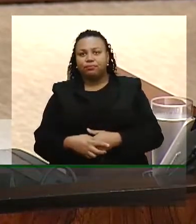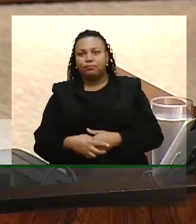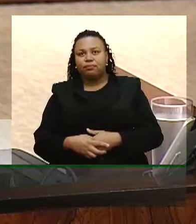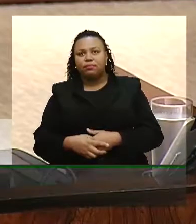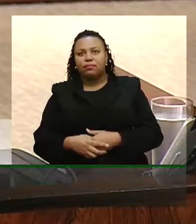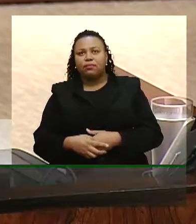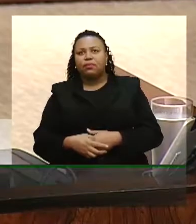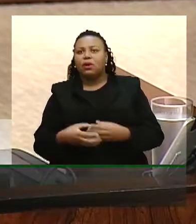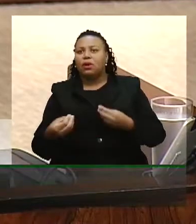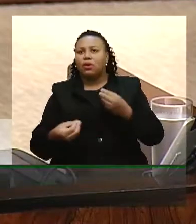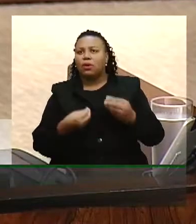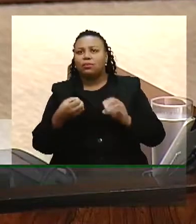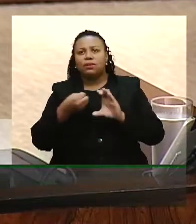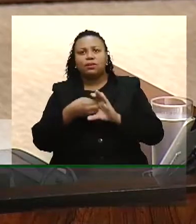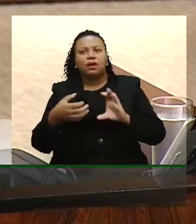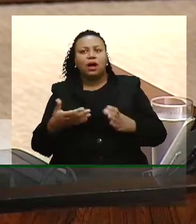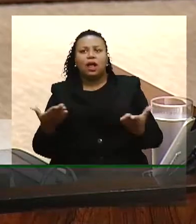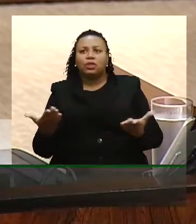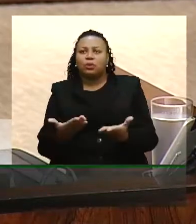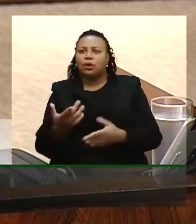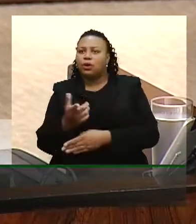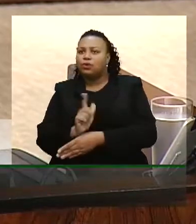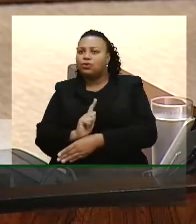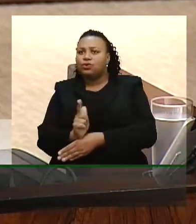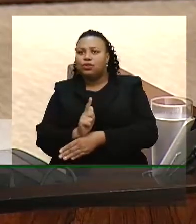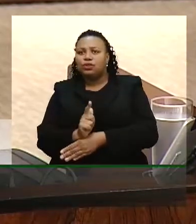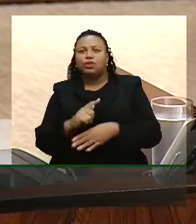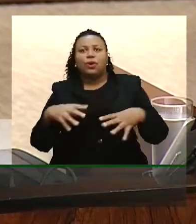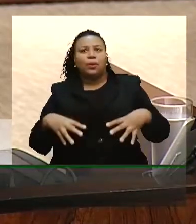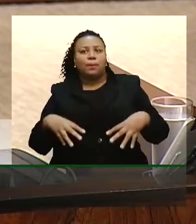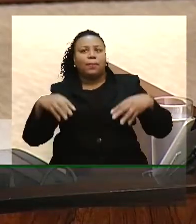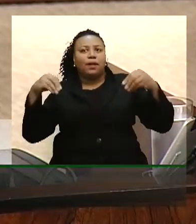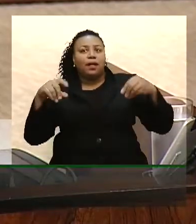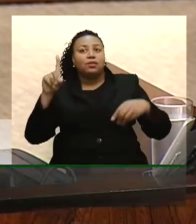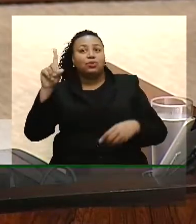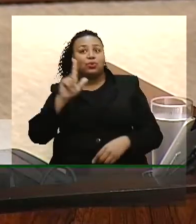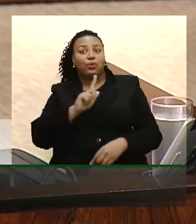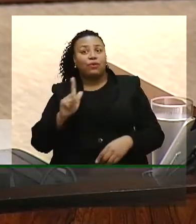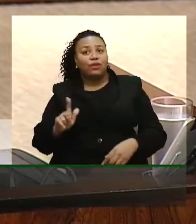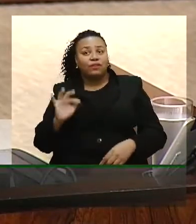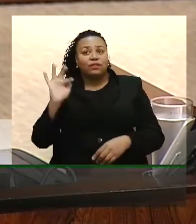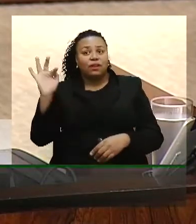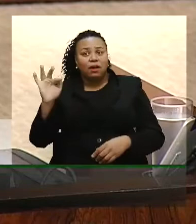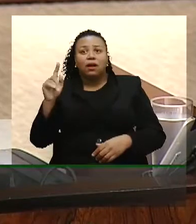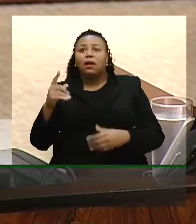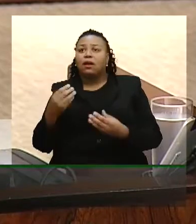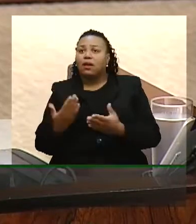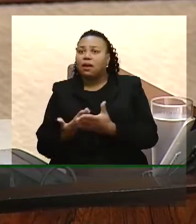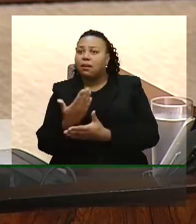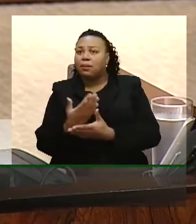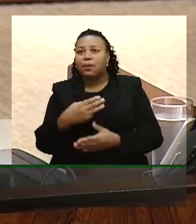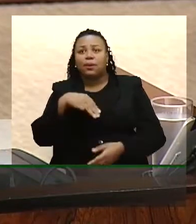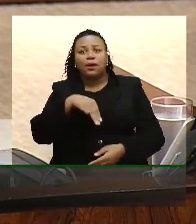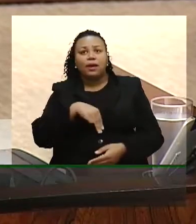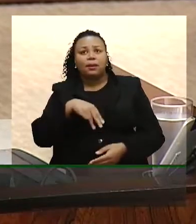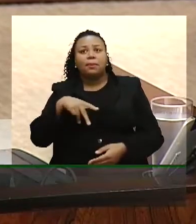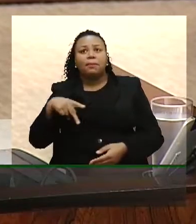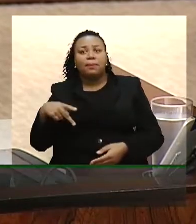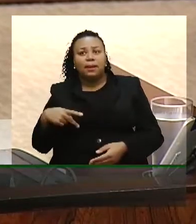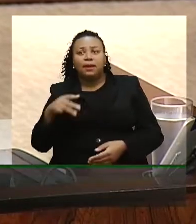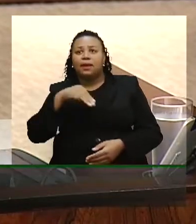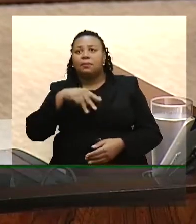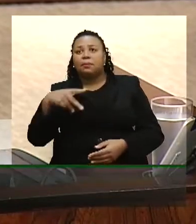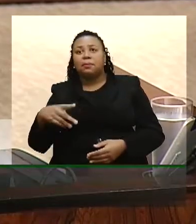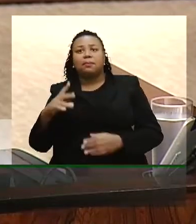caracteriza a atual gestão, o Palácio do Planalto encaminhou a MP 905 para o Congresso